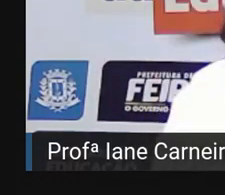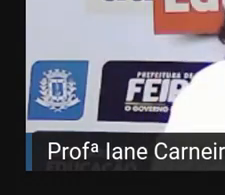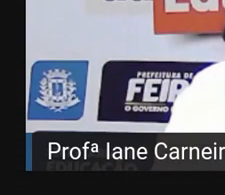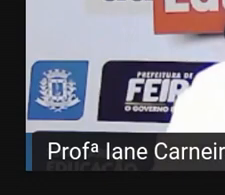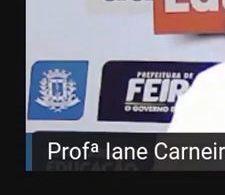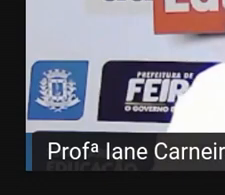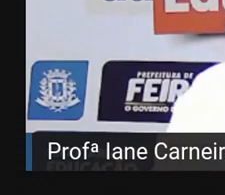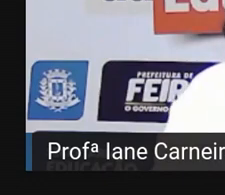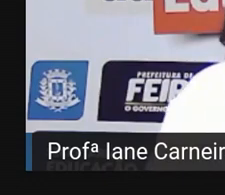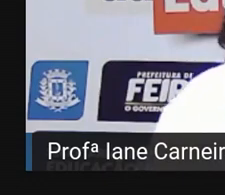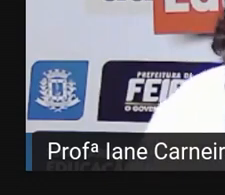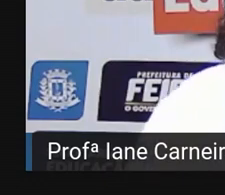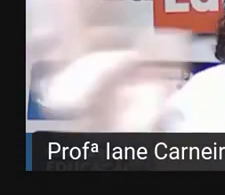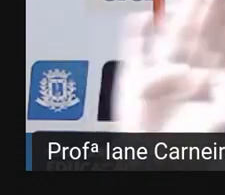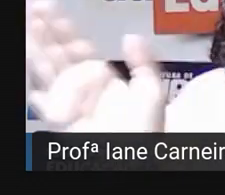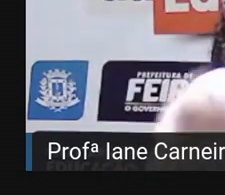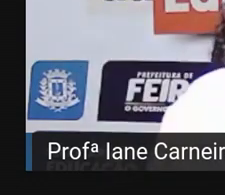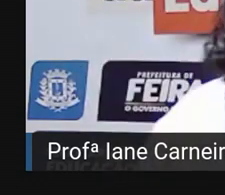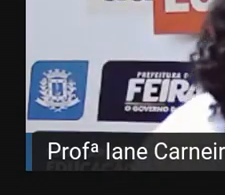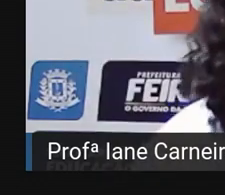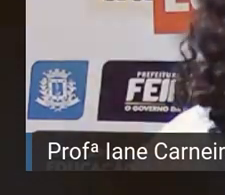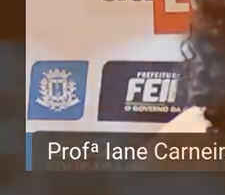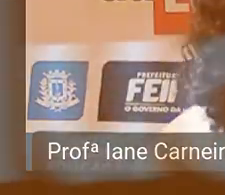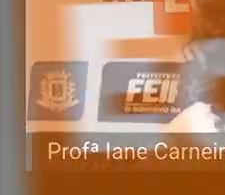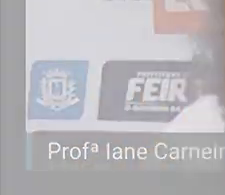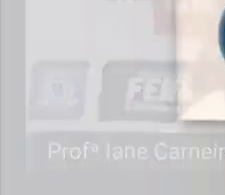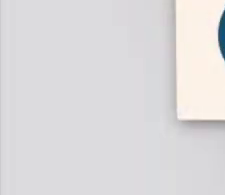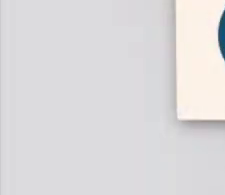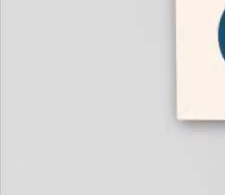Vejo vocês lá, um beijão e até mais. Tchau, tchau!